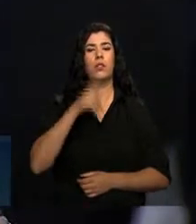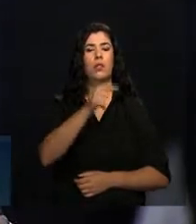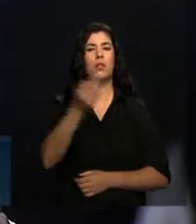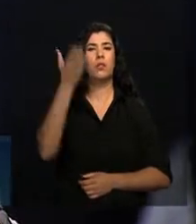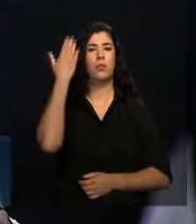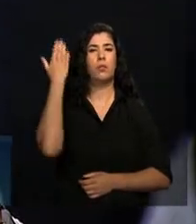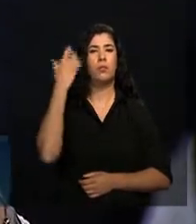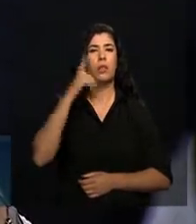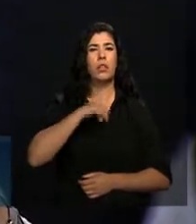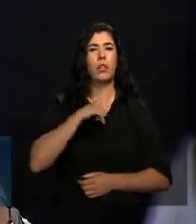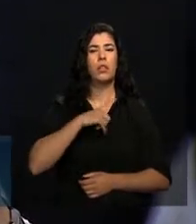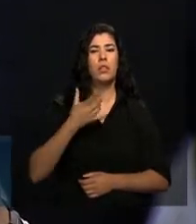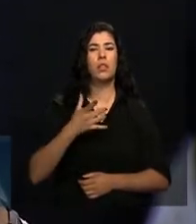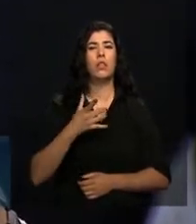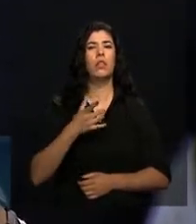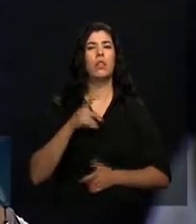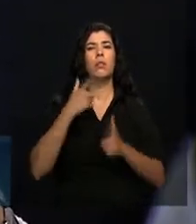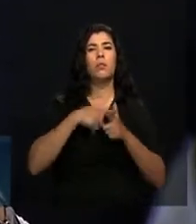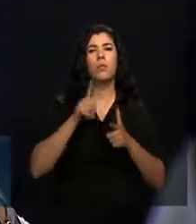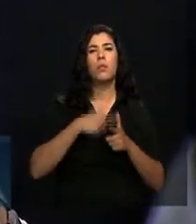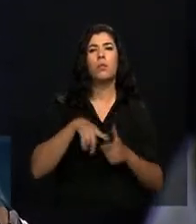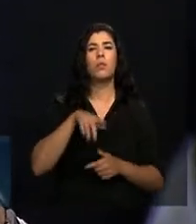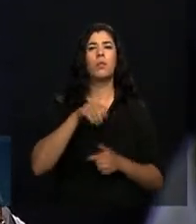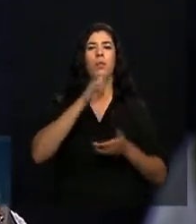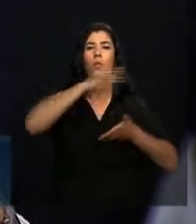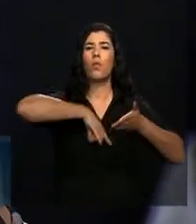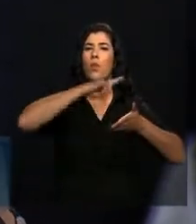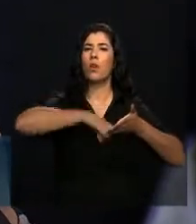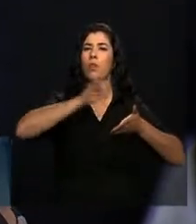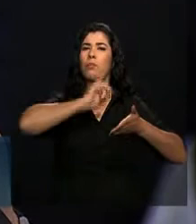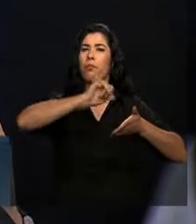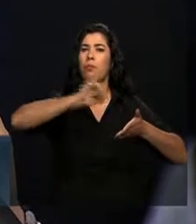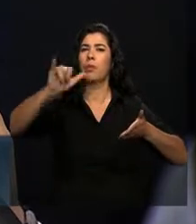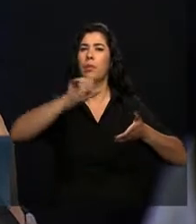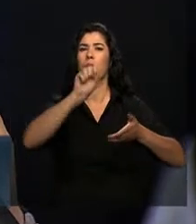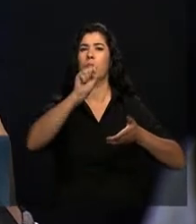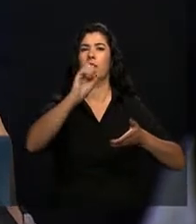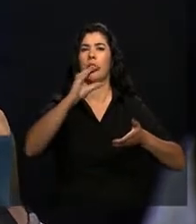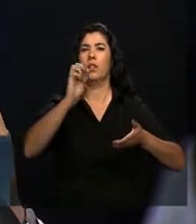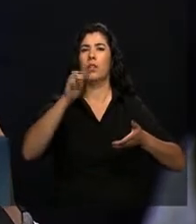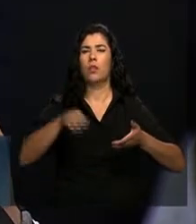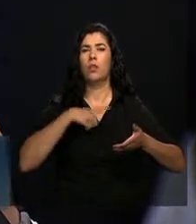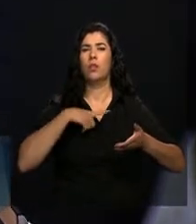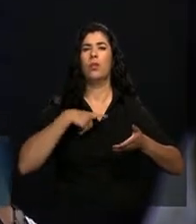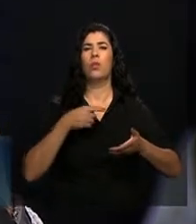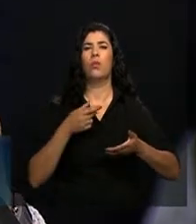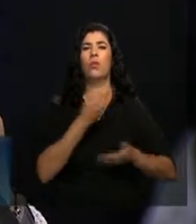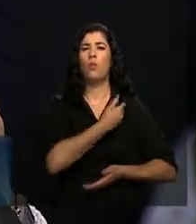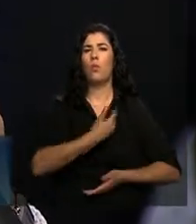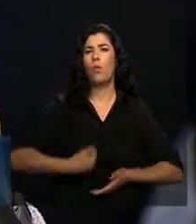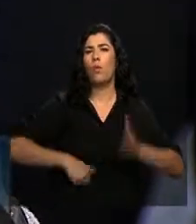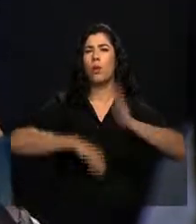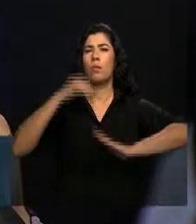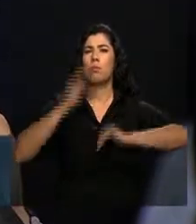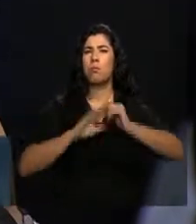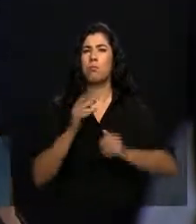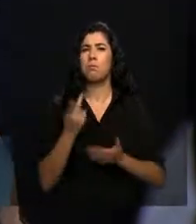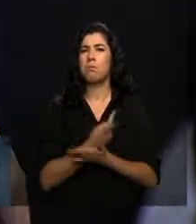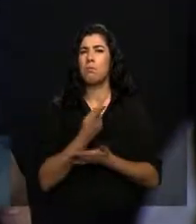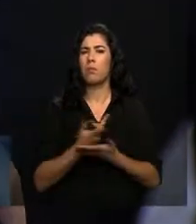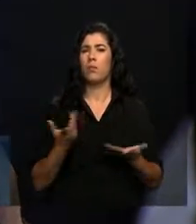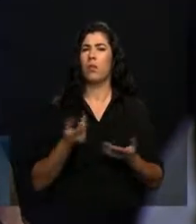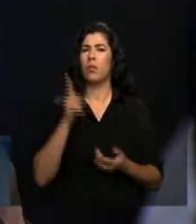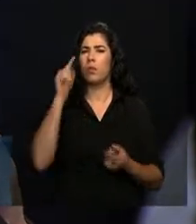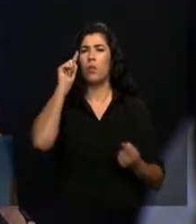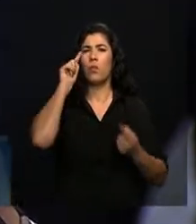documento da SECOM falando, entre outras coisas, que a comunicação do governo estava errática. A gente queria saber se o senhor